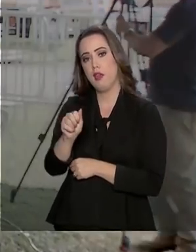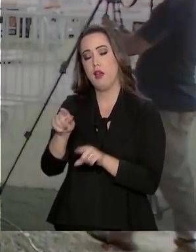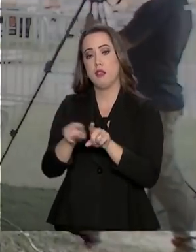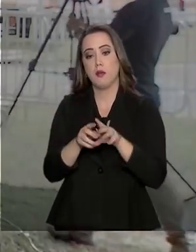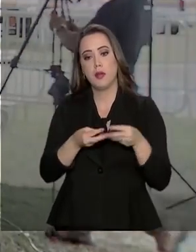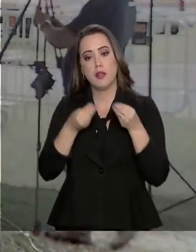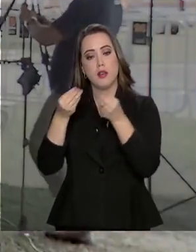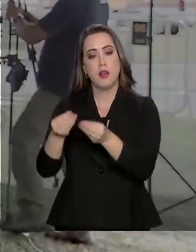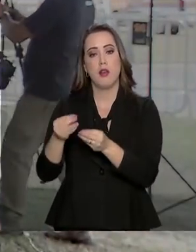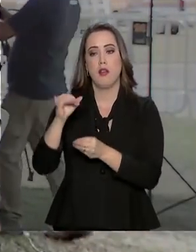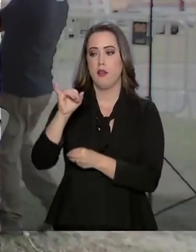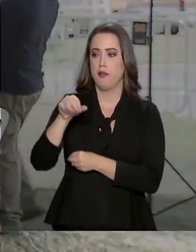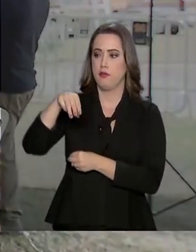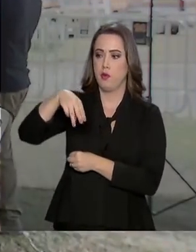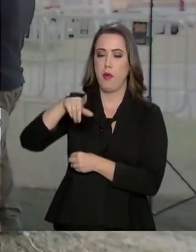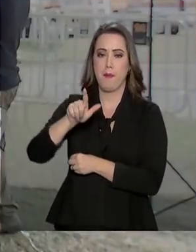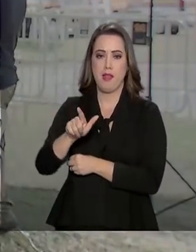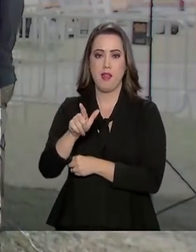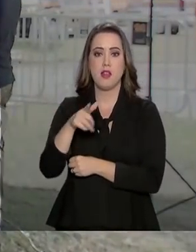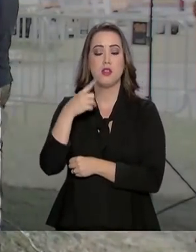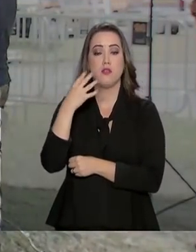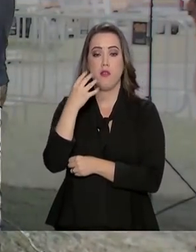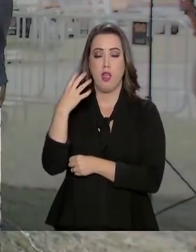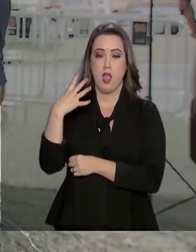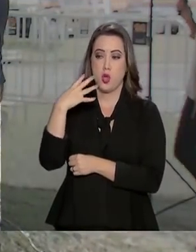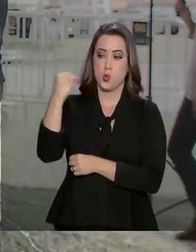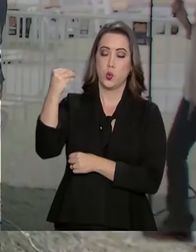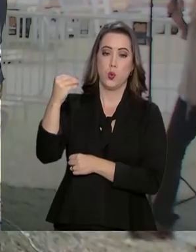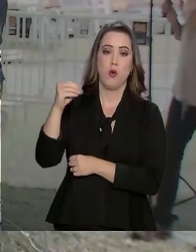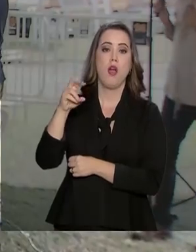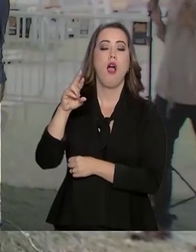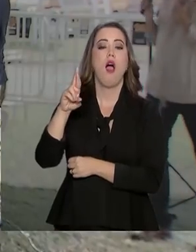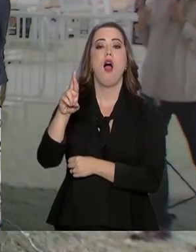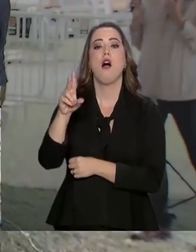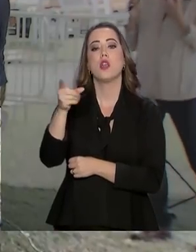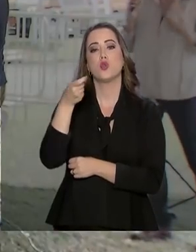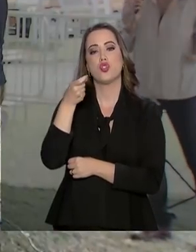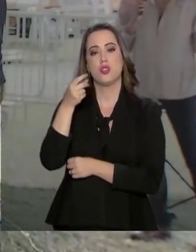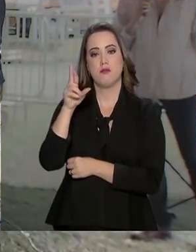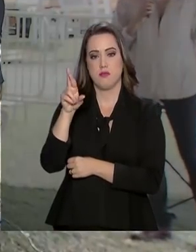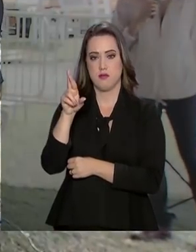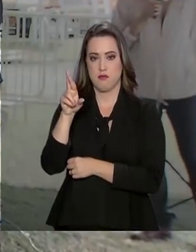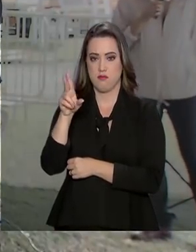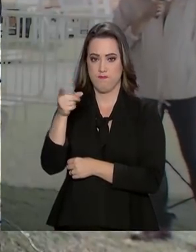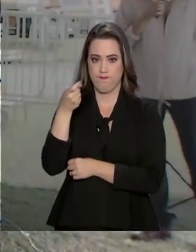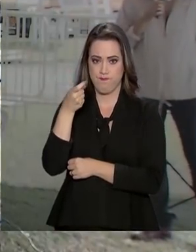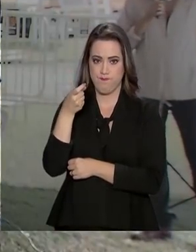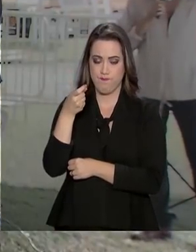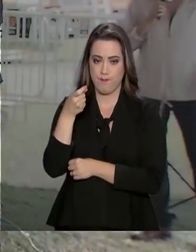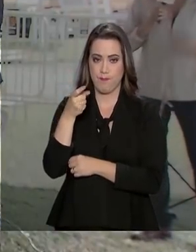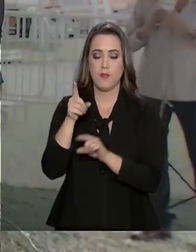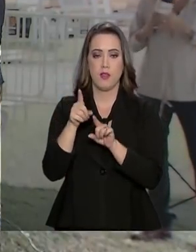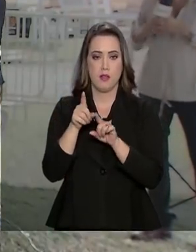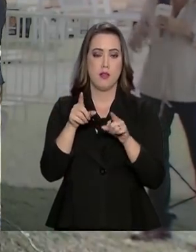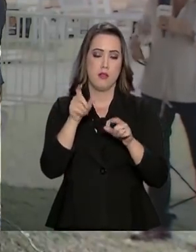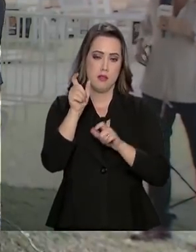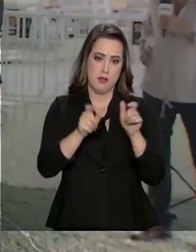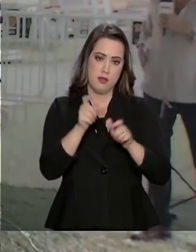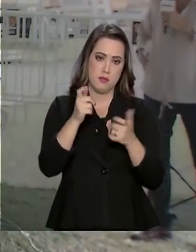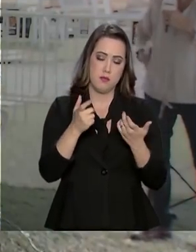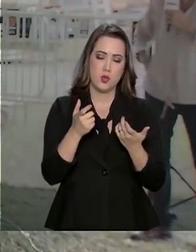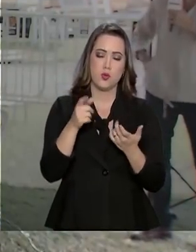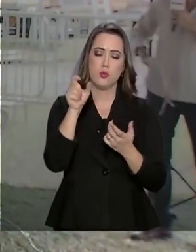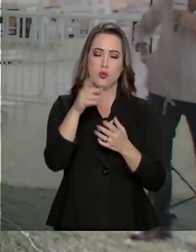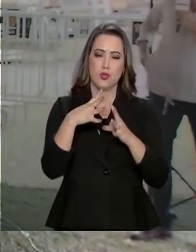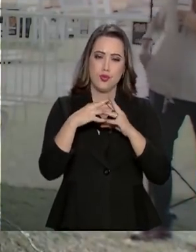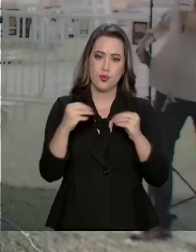ao IML radiografias dentárias das vítimas que estão desaparecidas já a empresa Vale montou